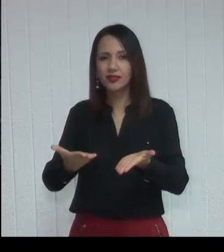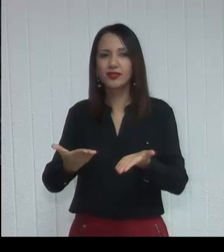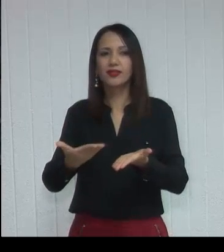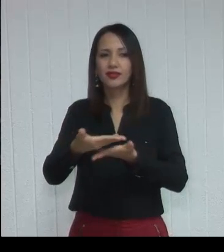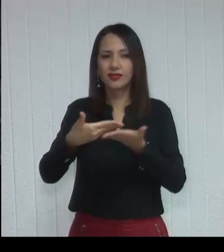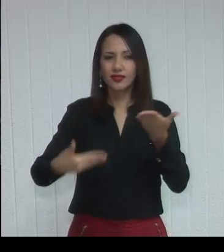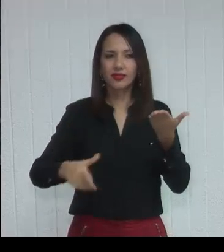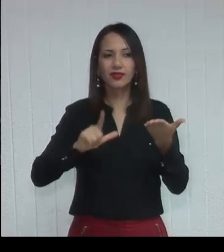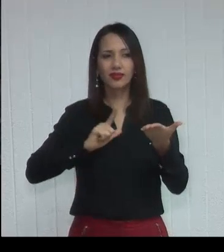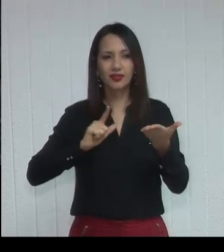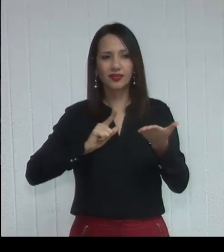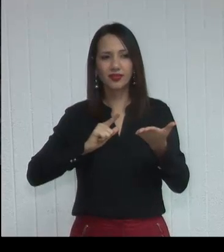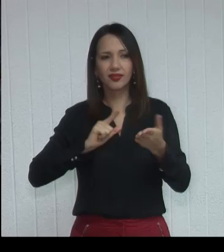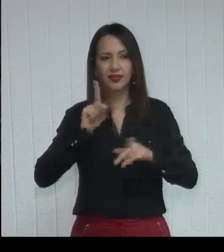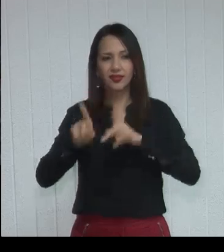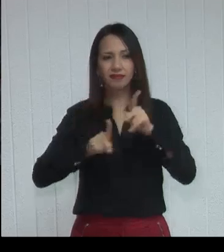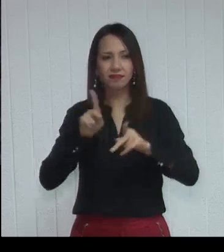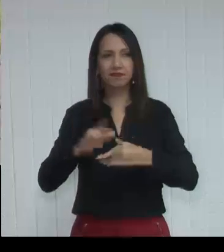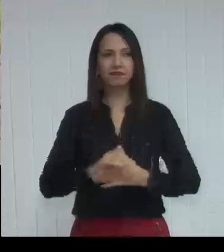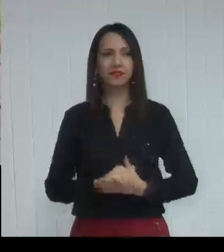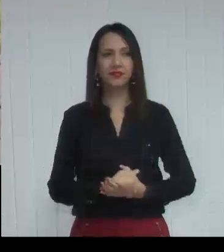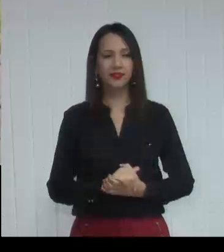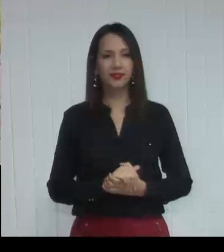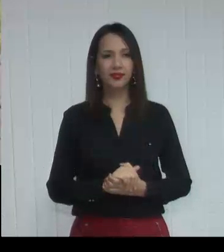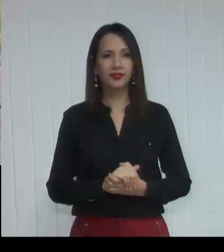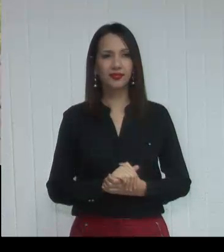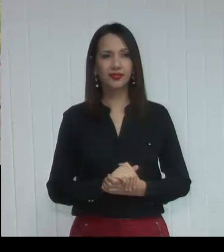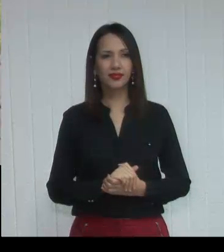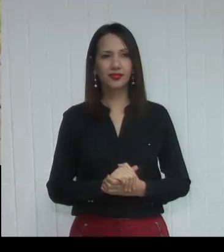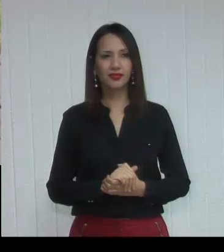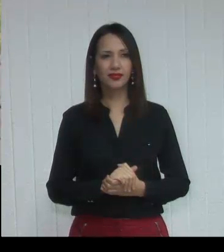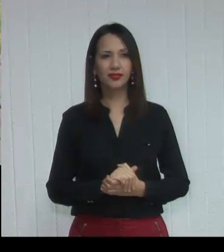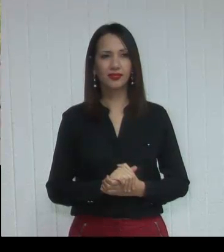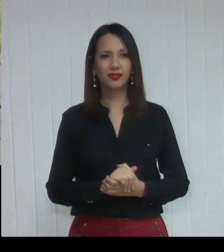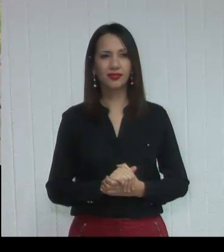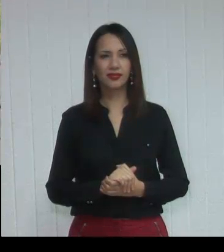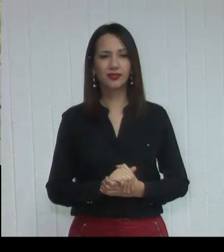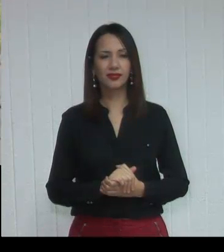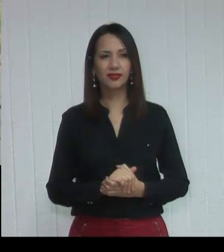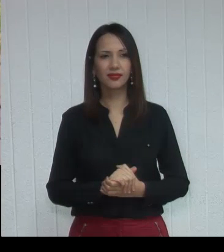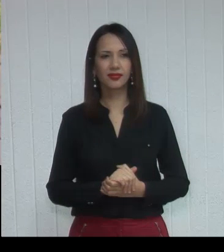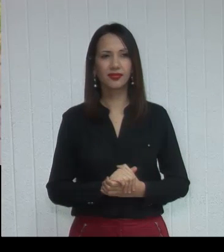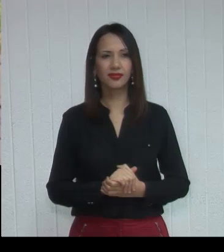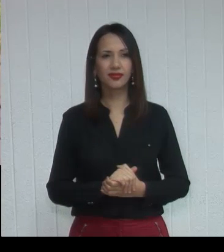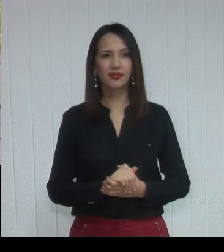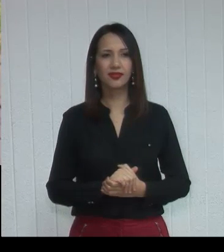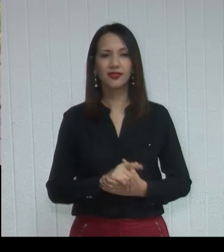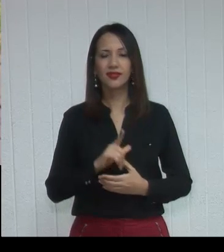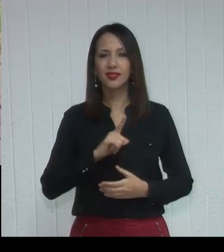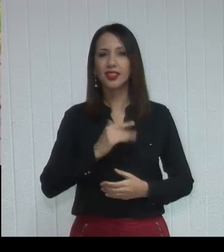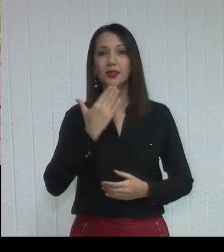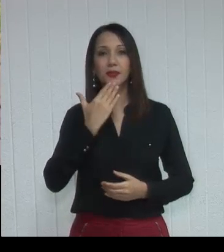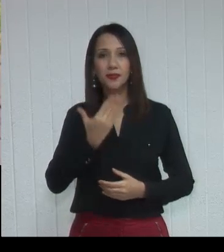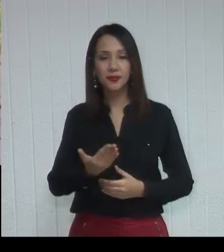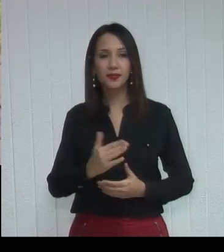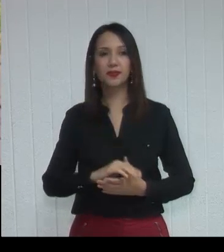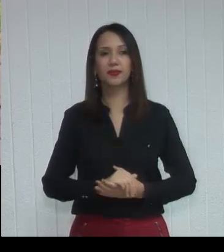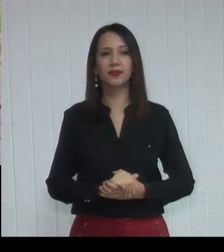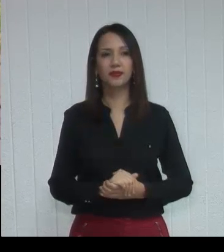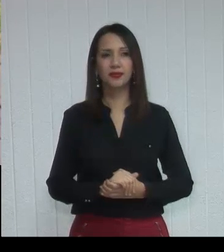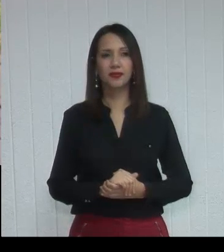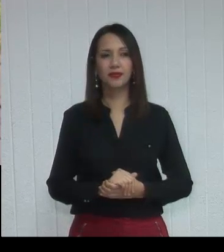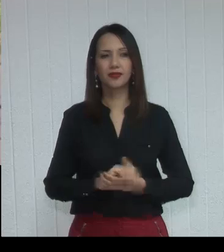da população. Pode passar a próxima, ali também outra reivindicação, de